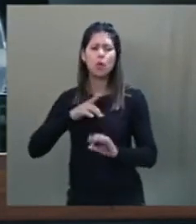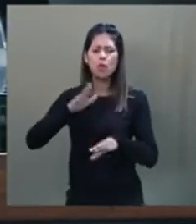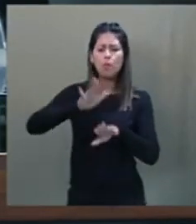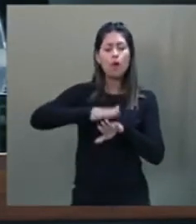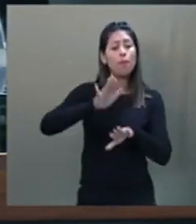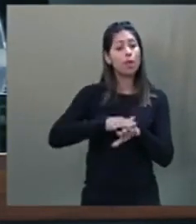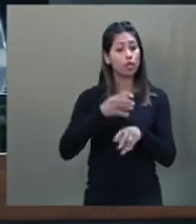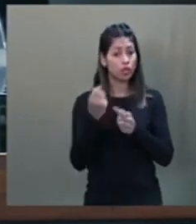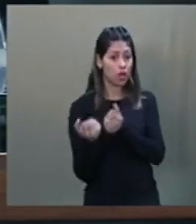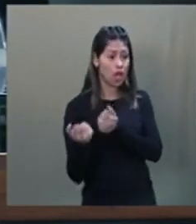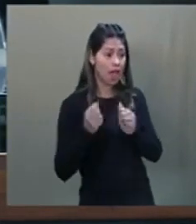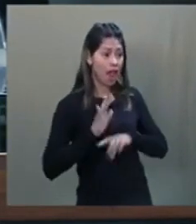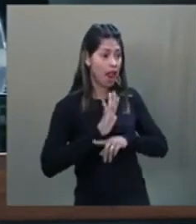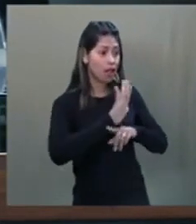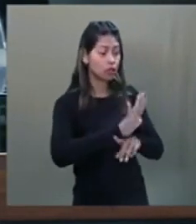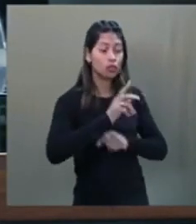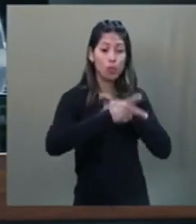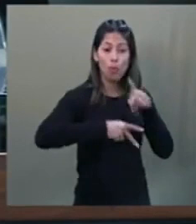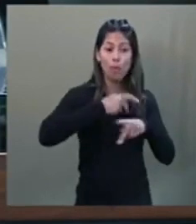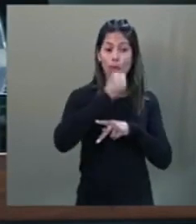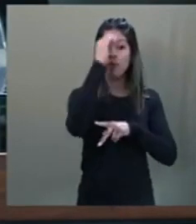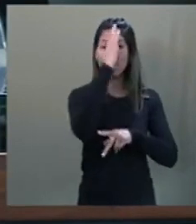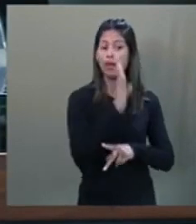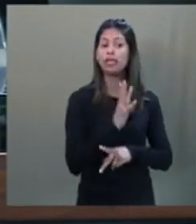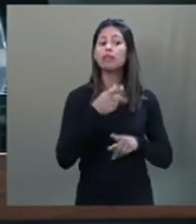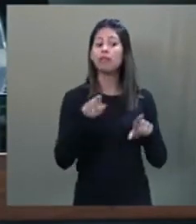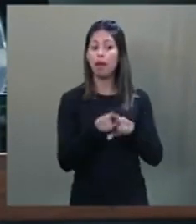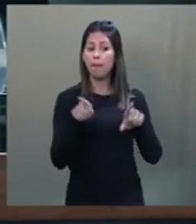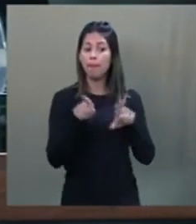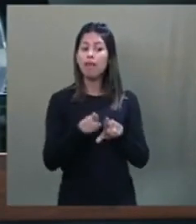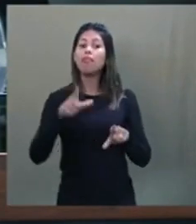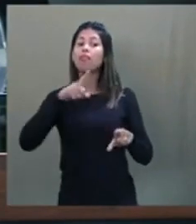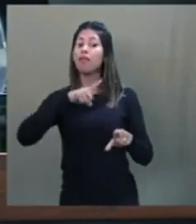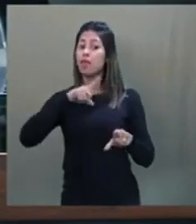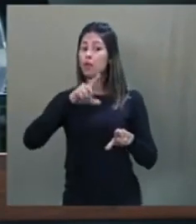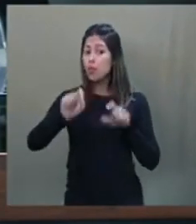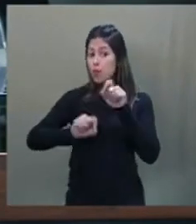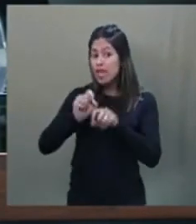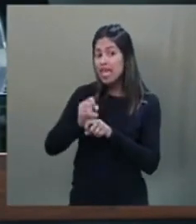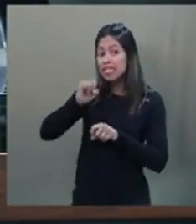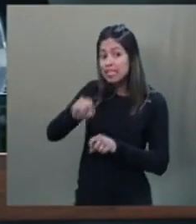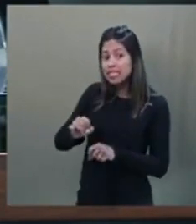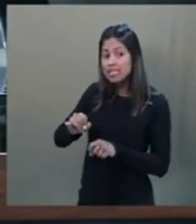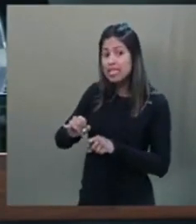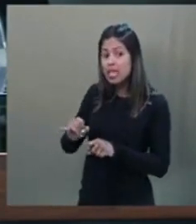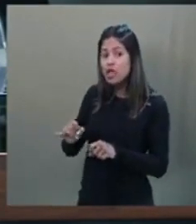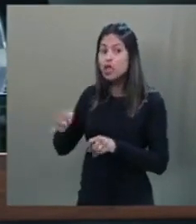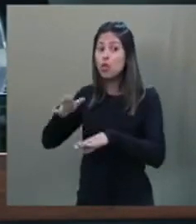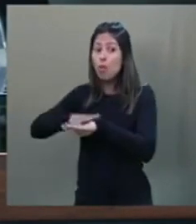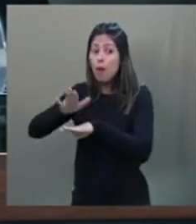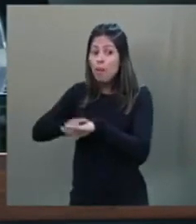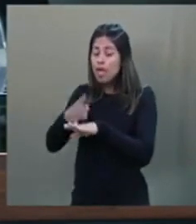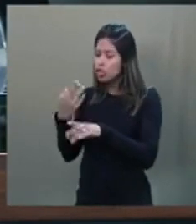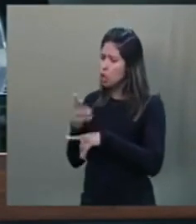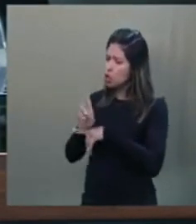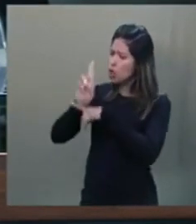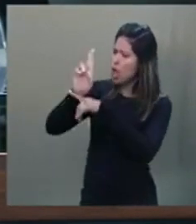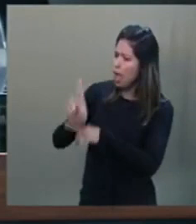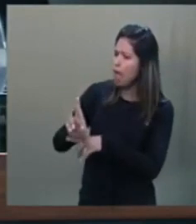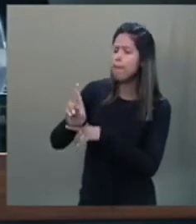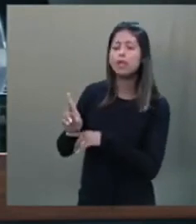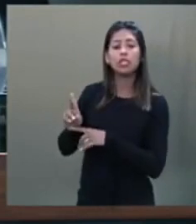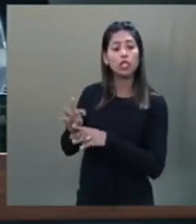e ao povo brasileiro e que tem, na Corte, o Tribunal Superior Eleitoral, a sua maior representação.